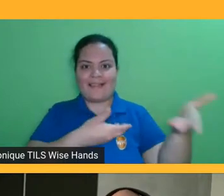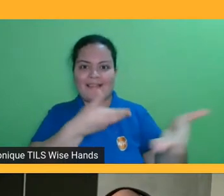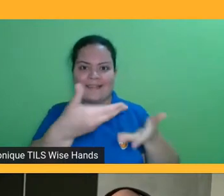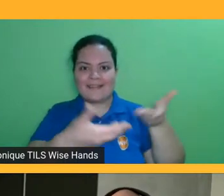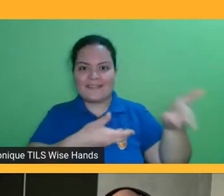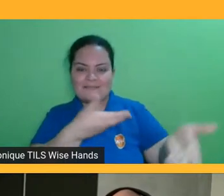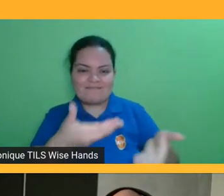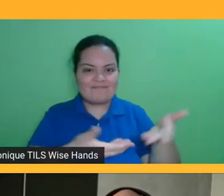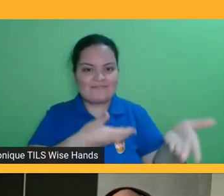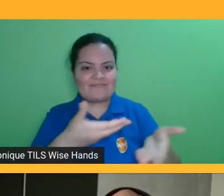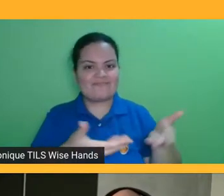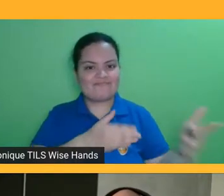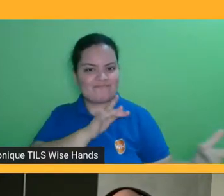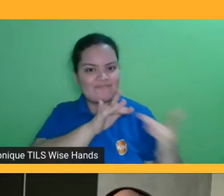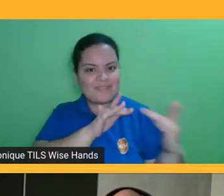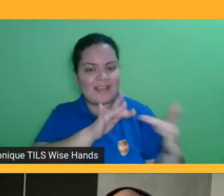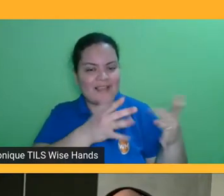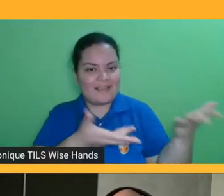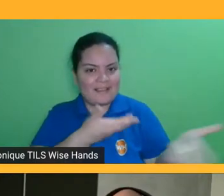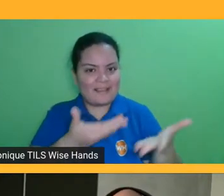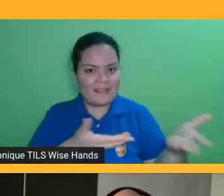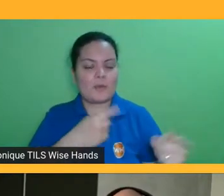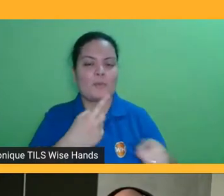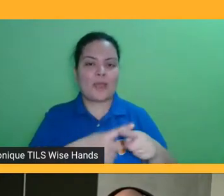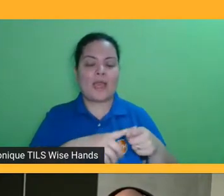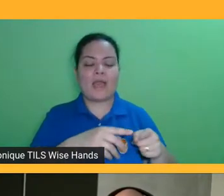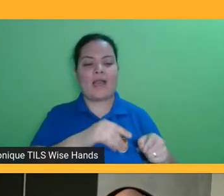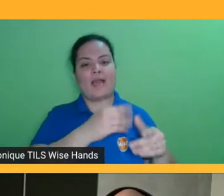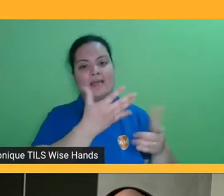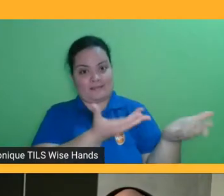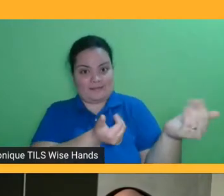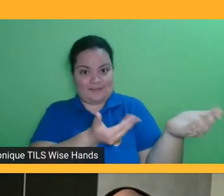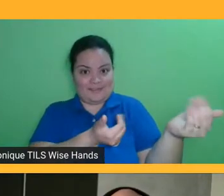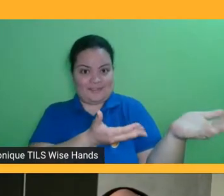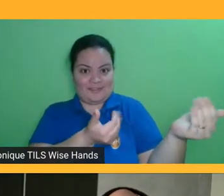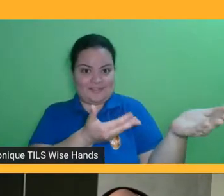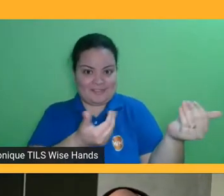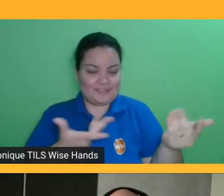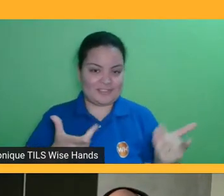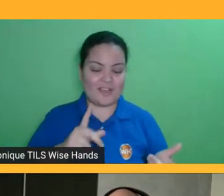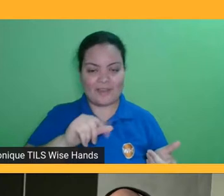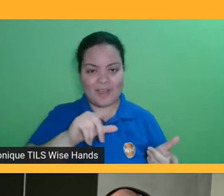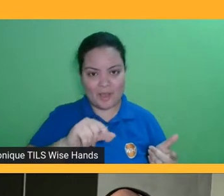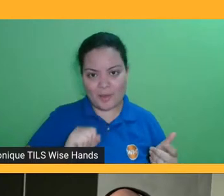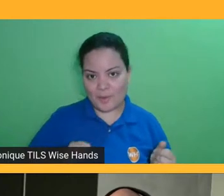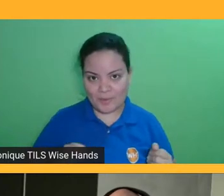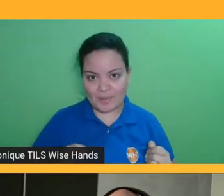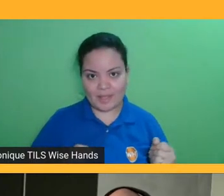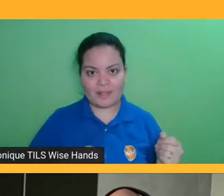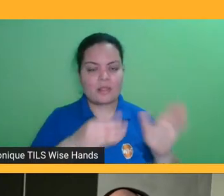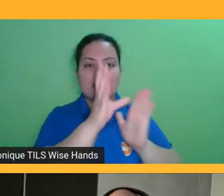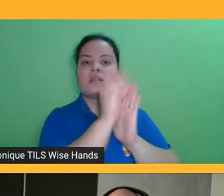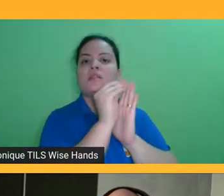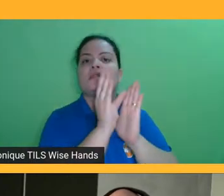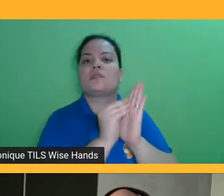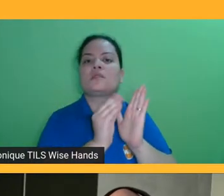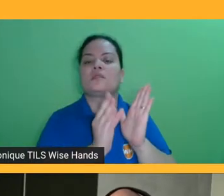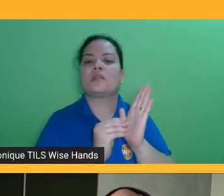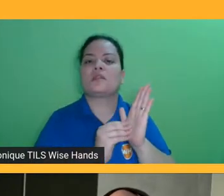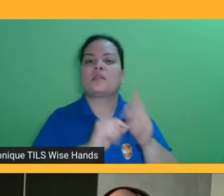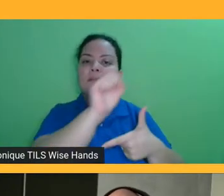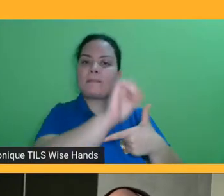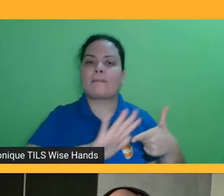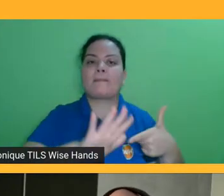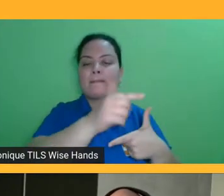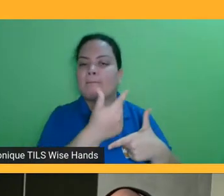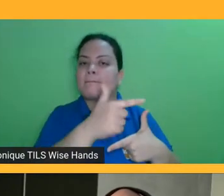apelação, digamos assim, posso até chamar de apelação, porque realmente é, que é uma inteligência artificial oferecendo conteúdos cada vez mais estimulantes para uma criança